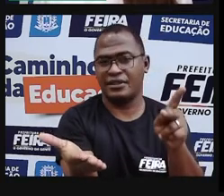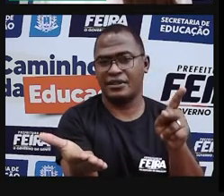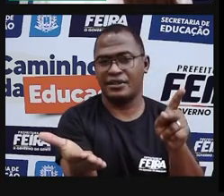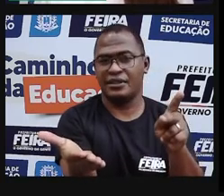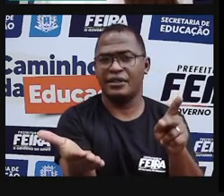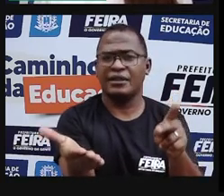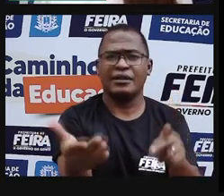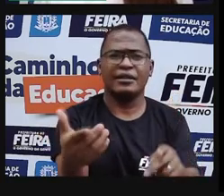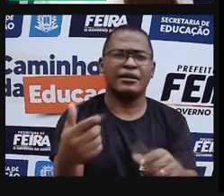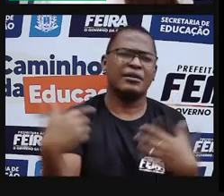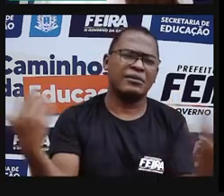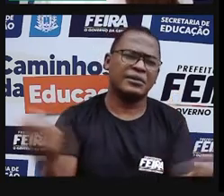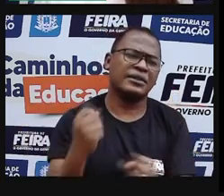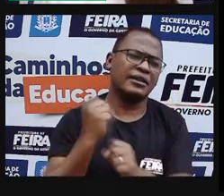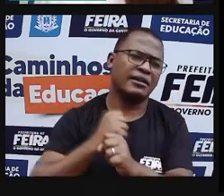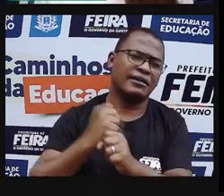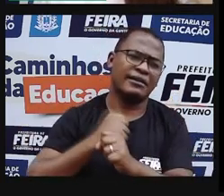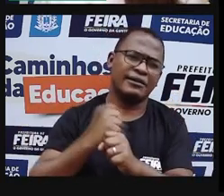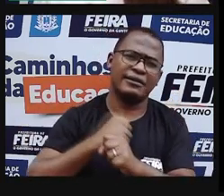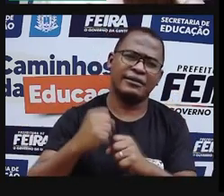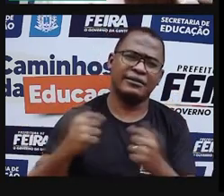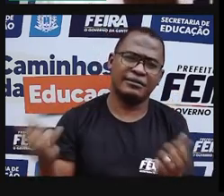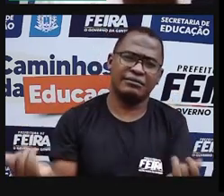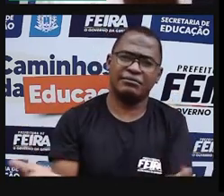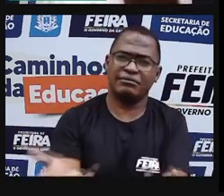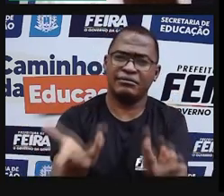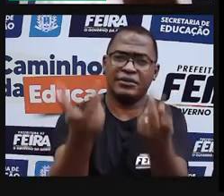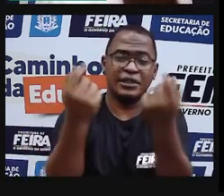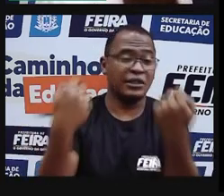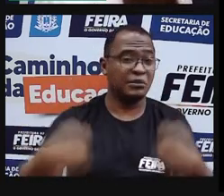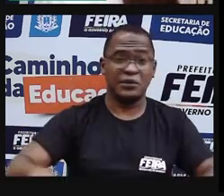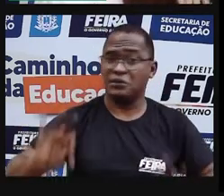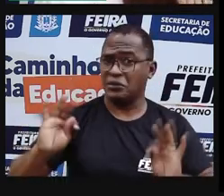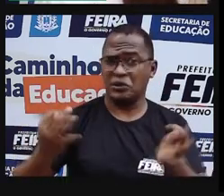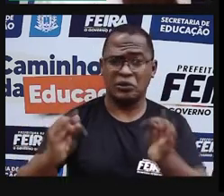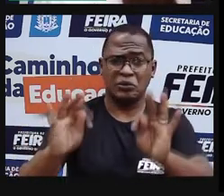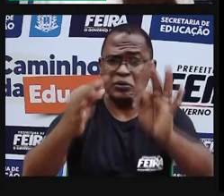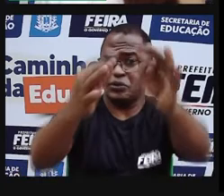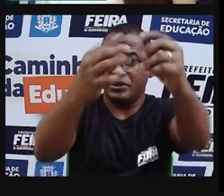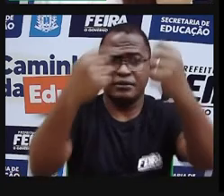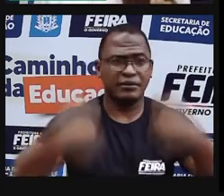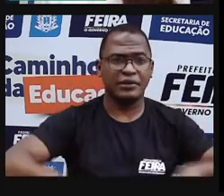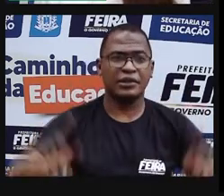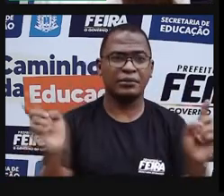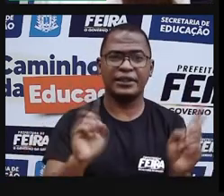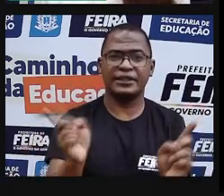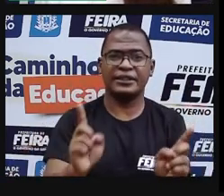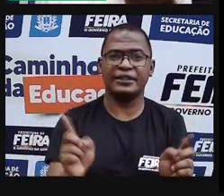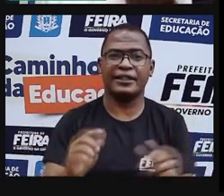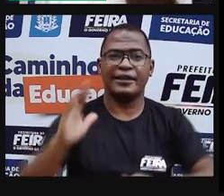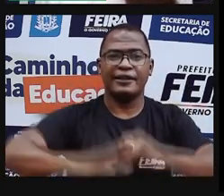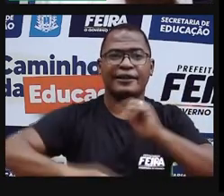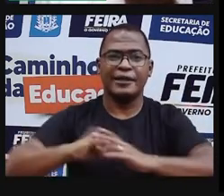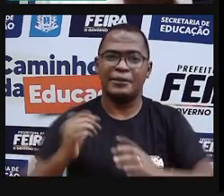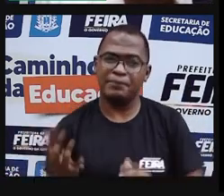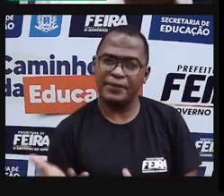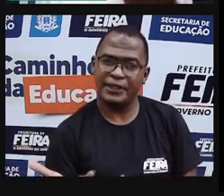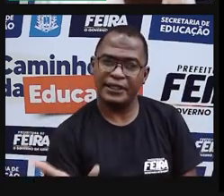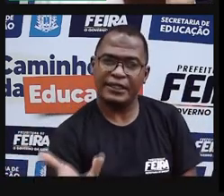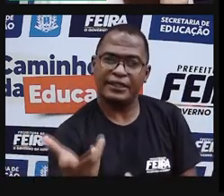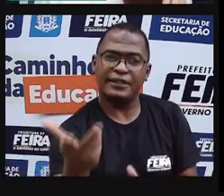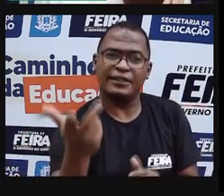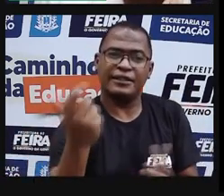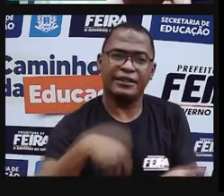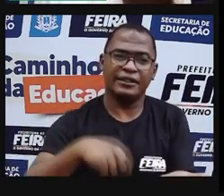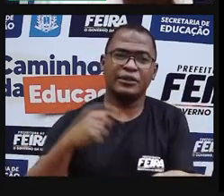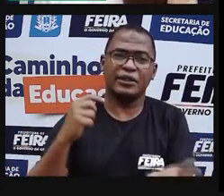um método que não tem grandes tecnologias, é realmente o talento do artista, né?